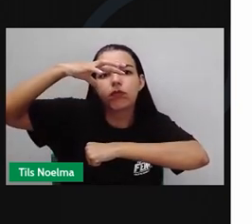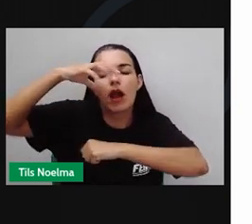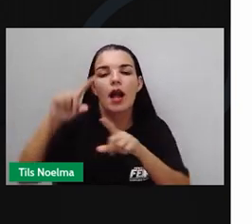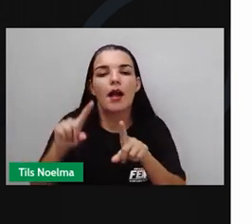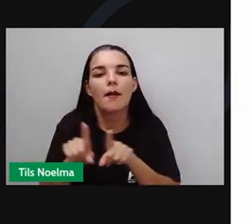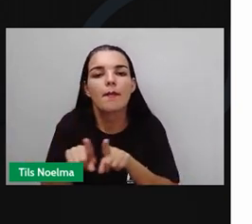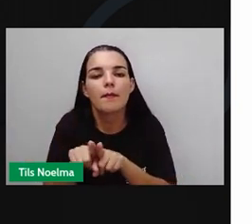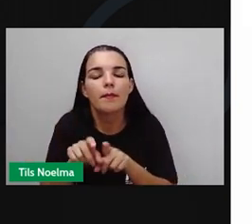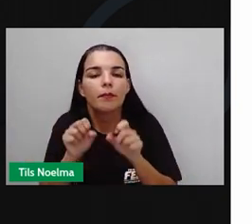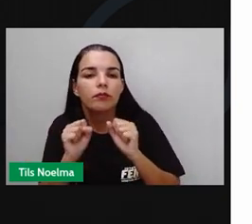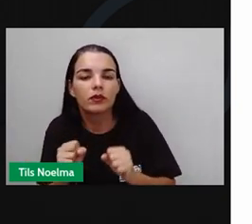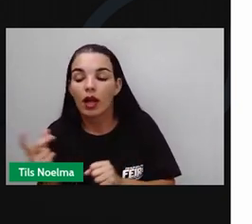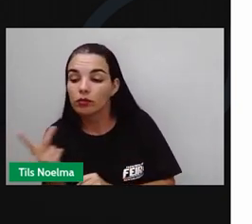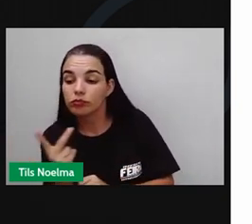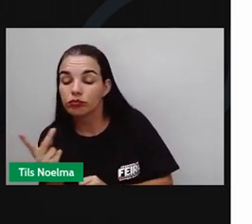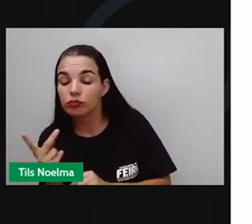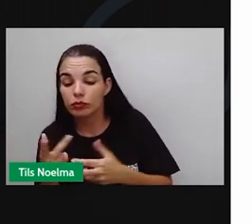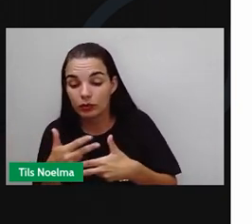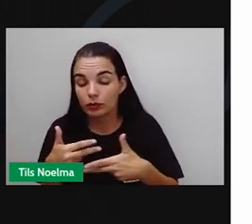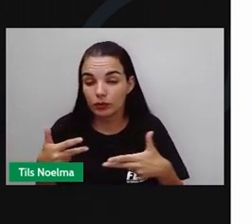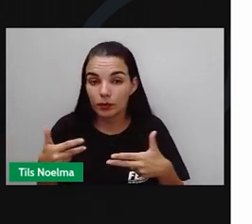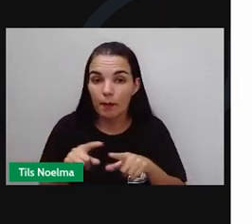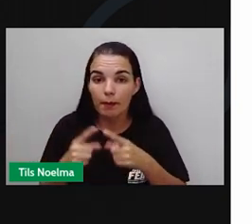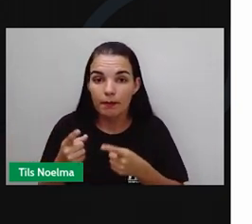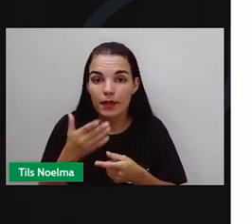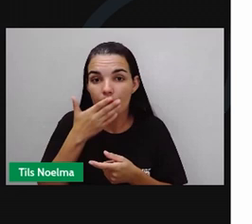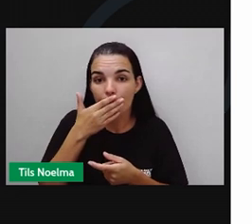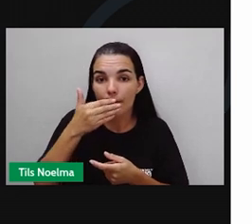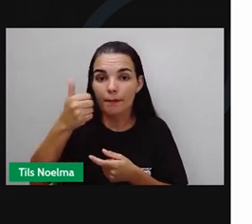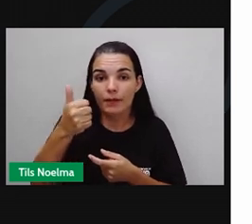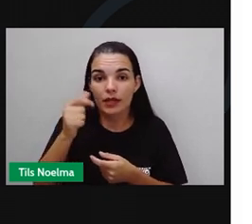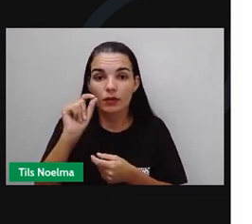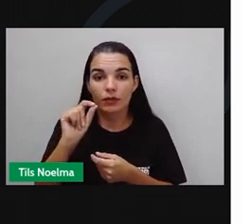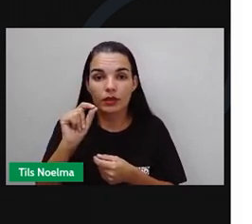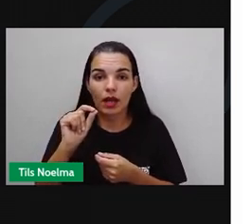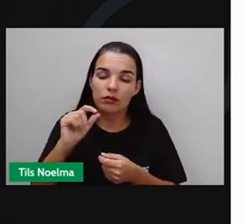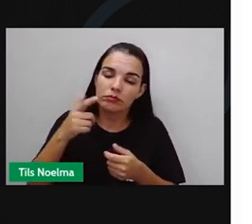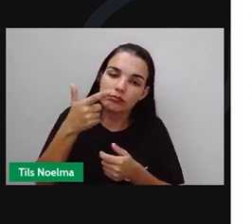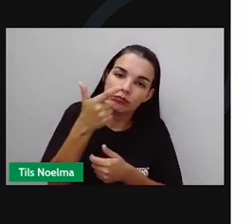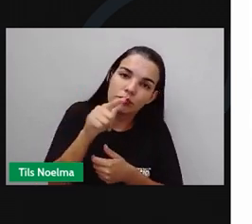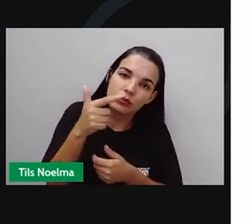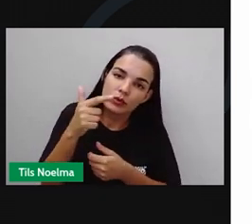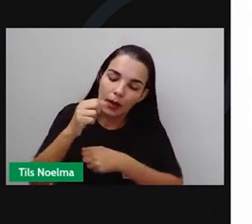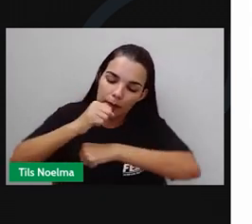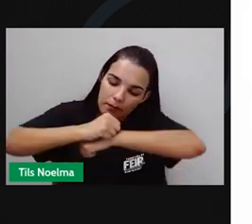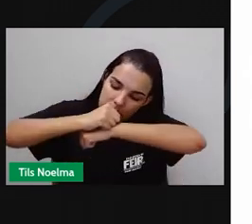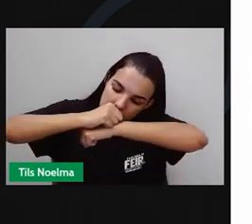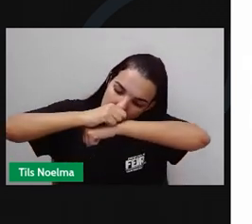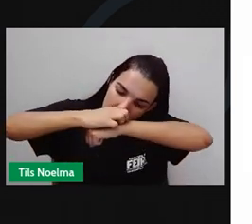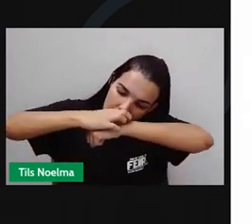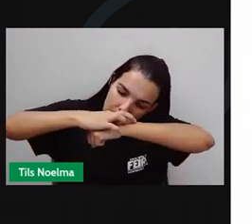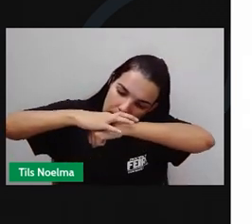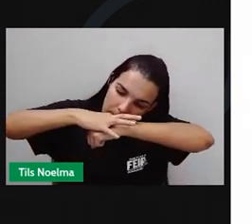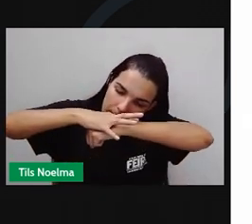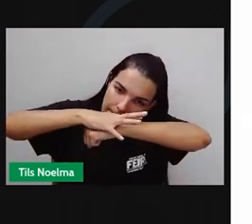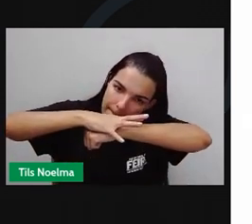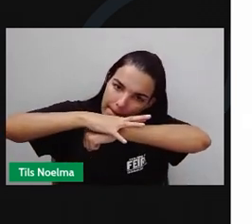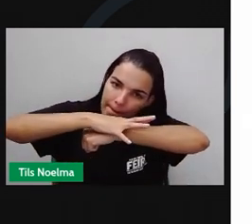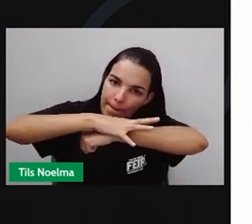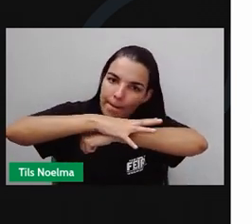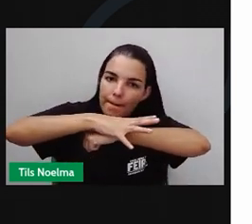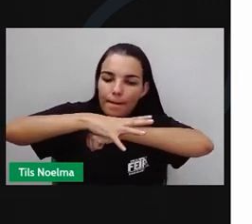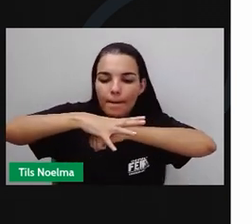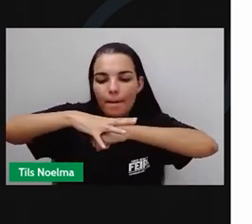utilizar ambas as formas, mas ele normalmente prefere começar com o processo anaeróbico de fermentação. Nesse processo é